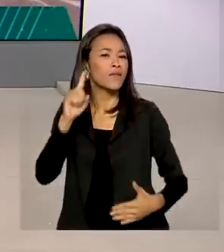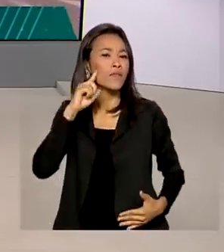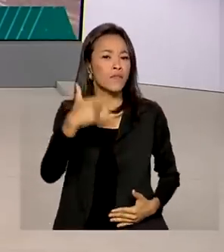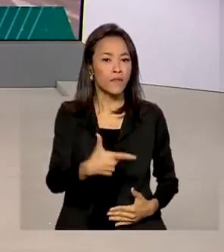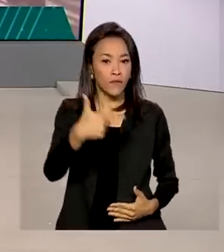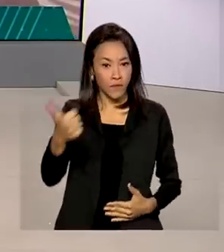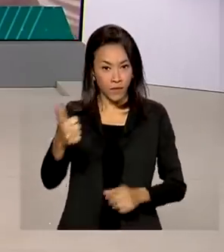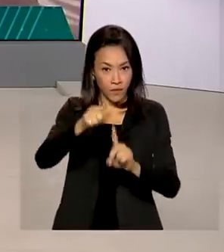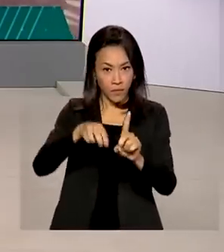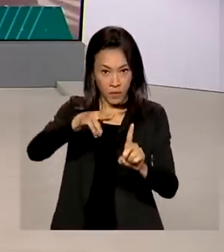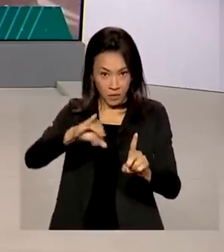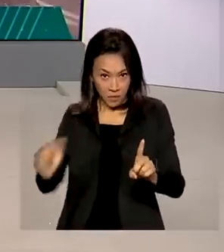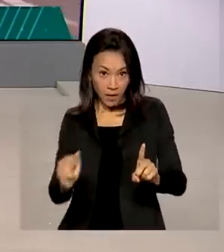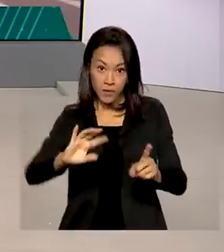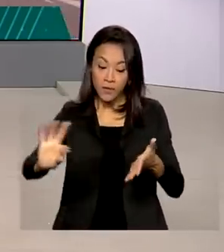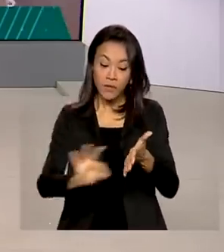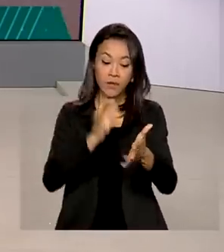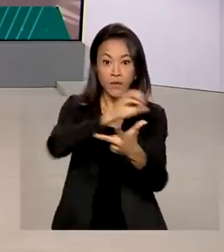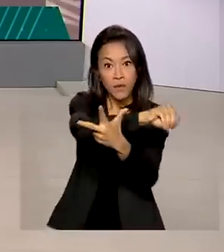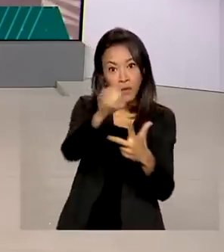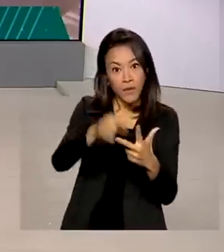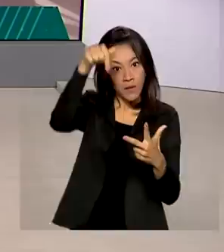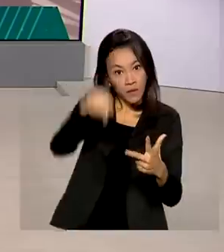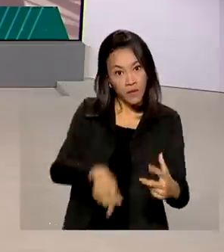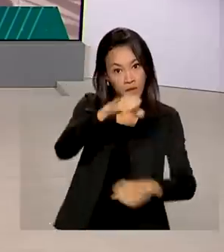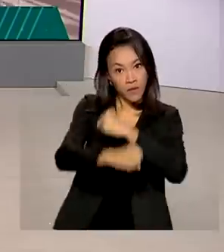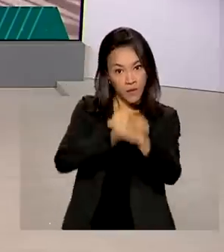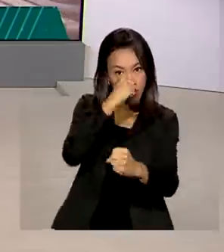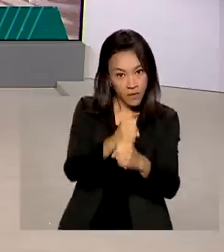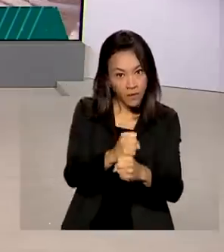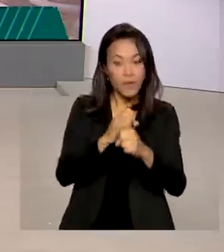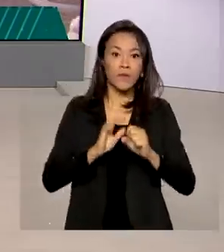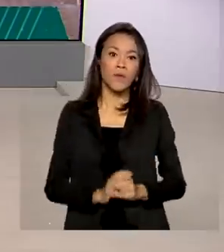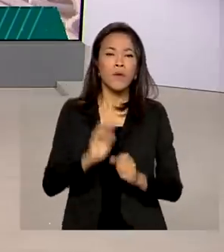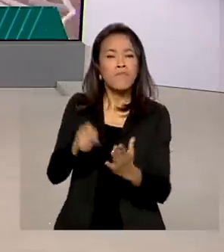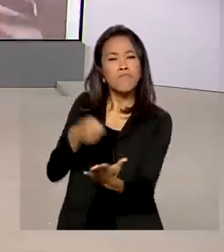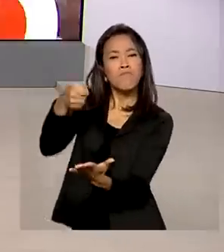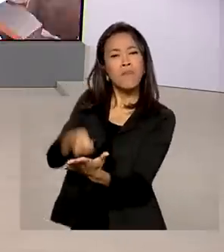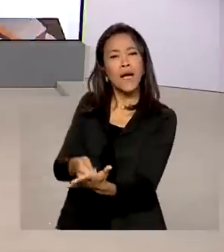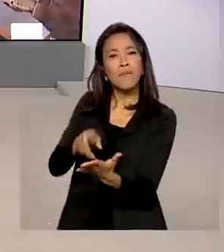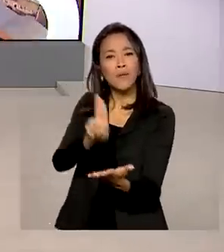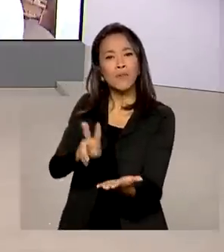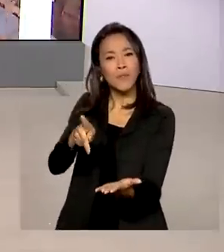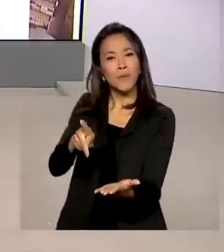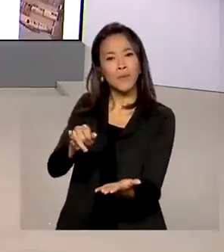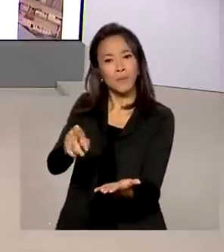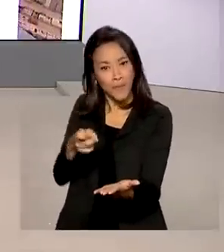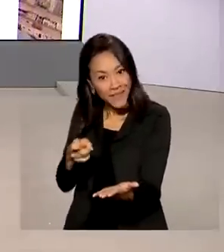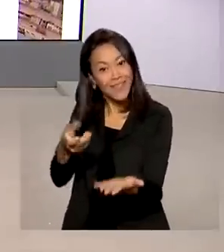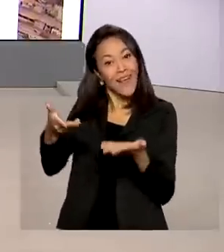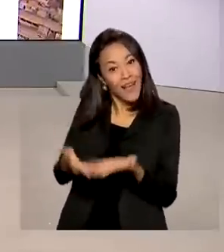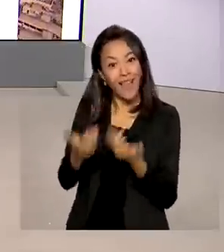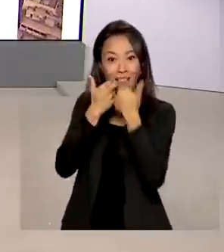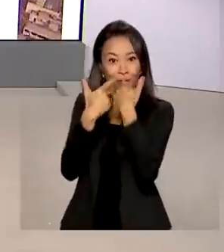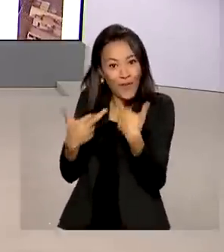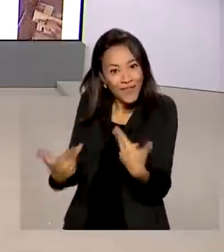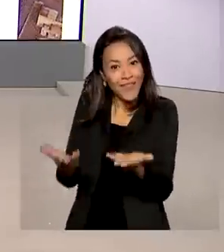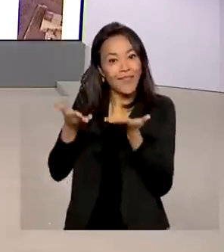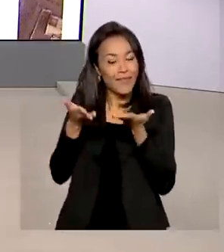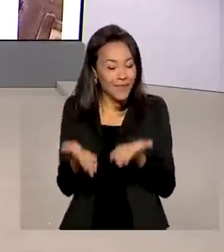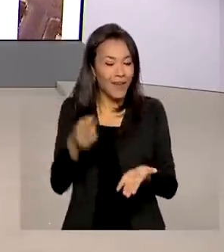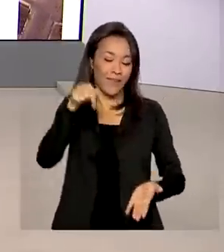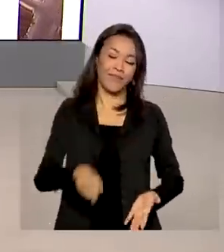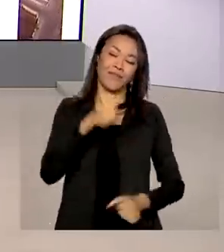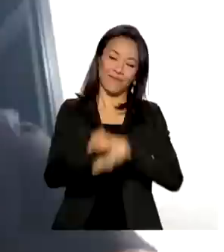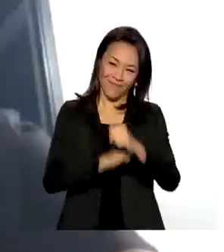as inscrições para o Enem 2022. A possibilidade de pagamento por meio do PIX é uma das novidades da edição